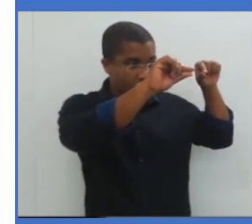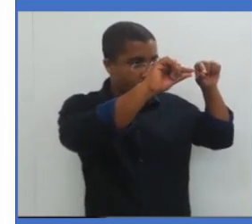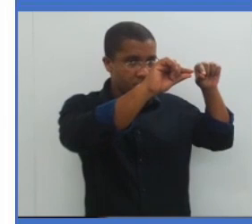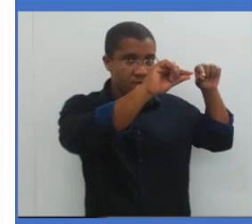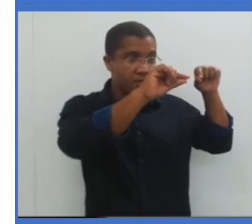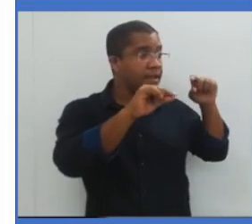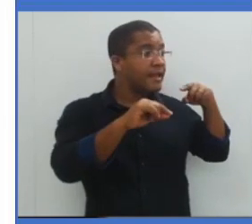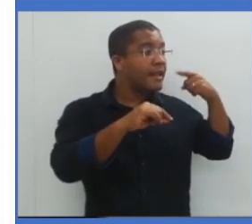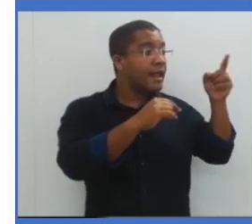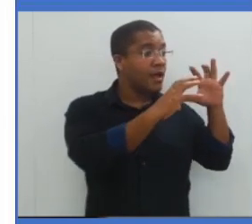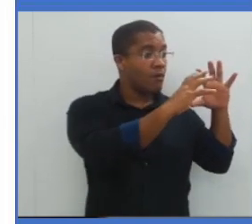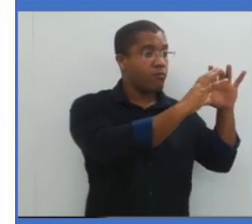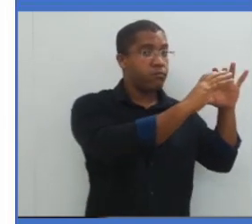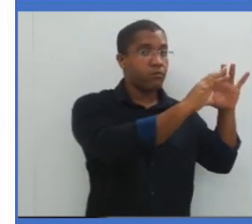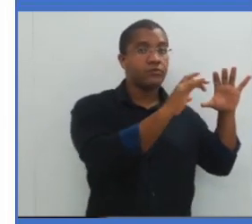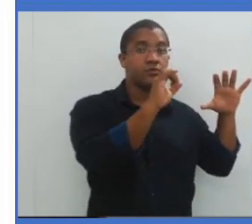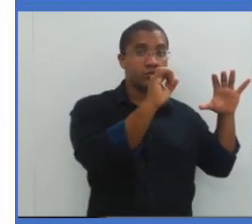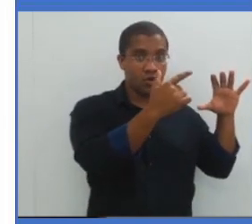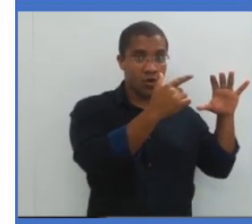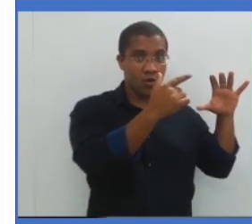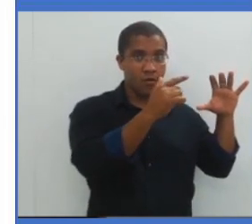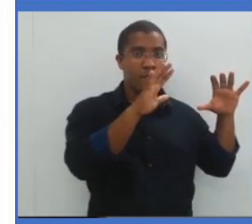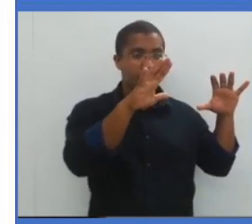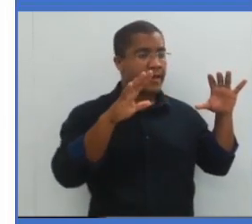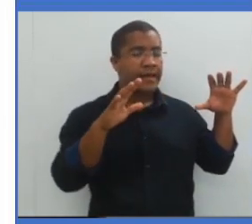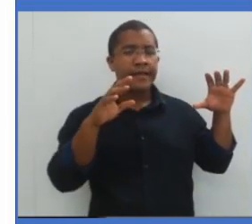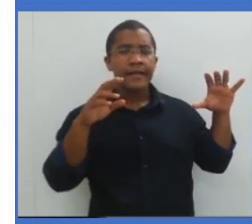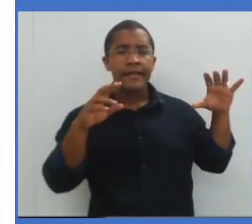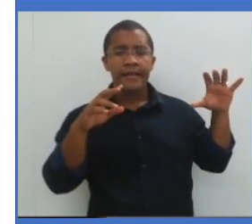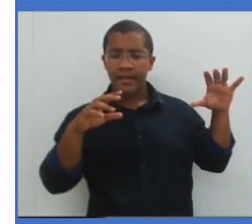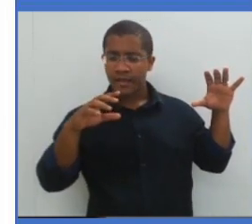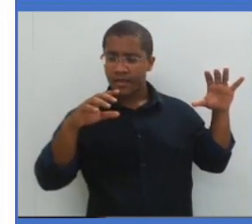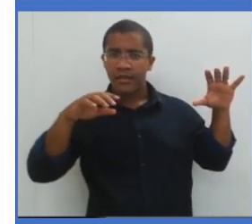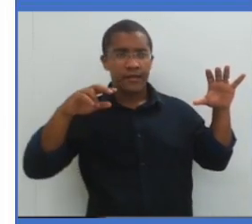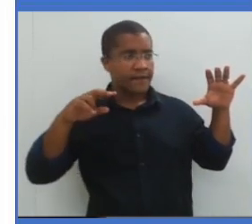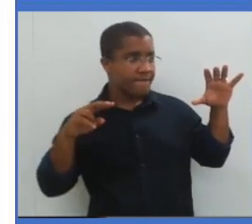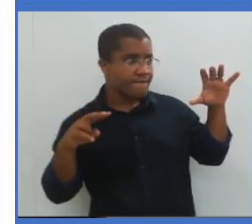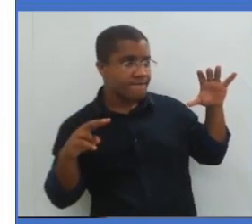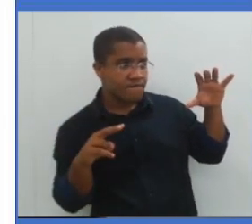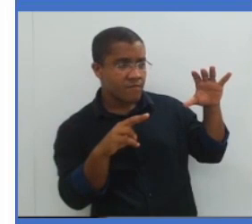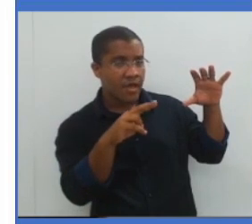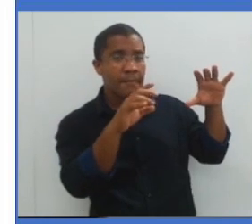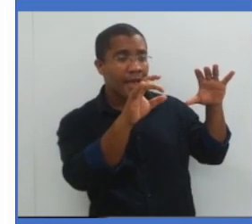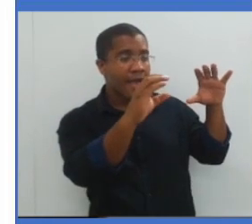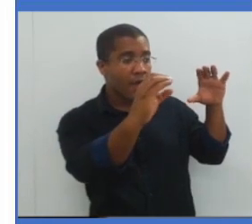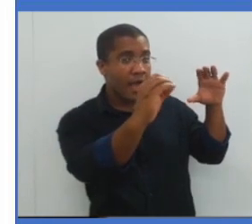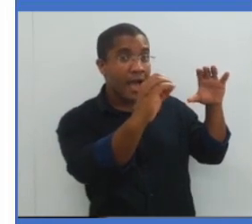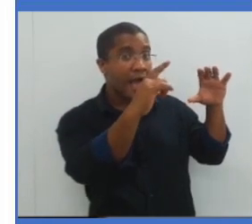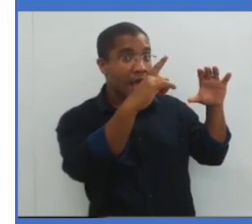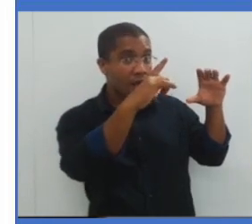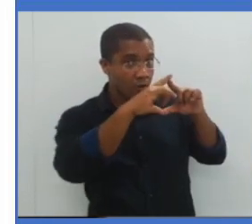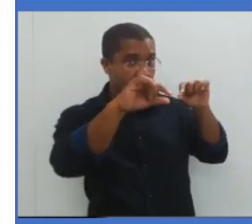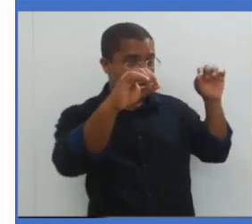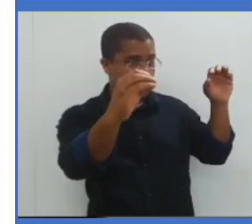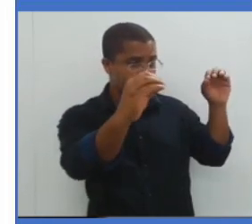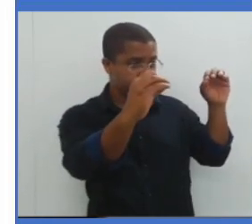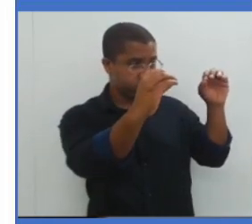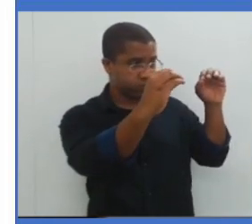Neste caso, presta bem atenção. A Lua, ela não consegue, está certo?